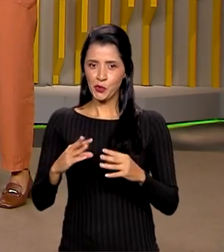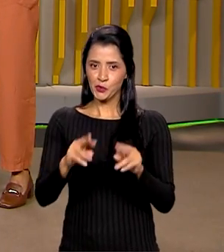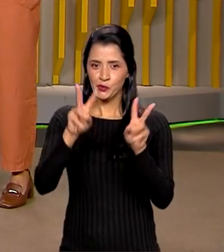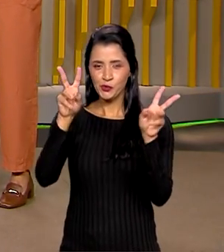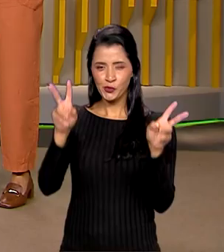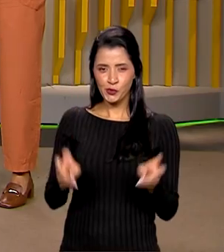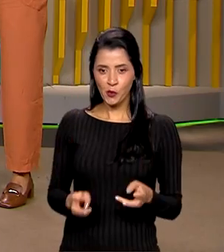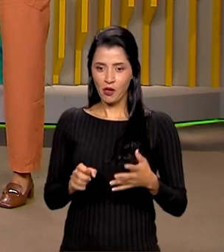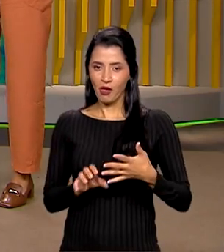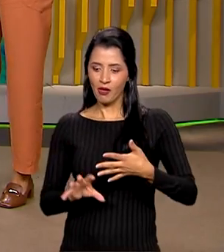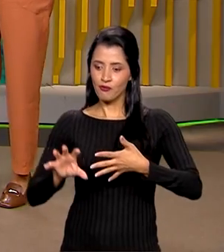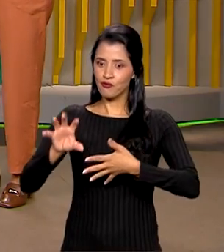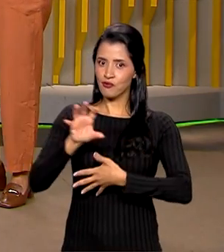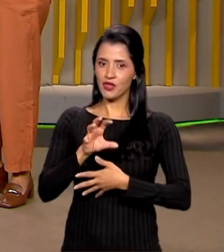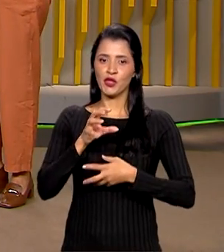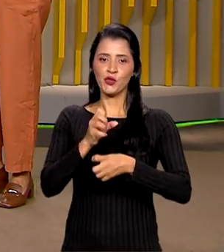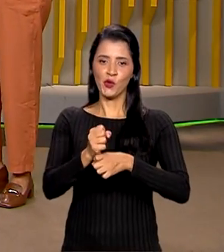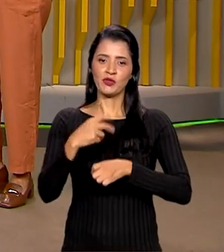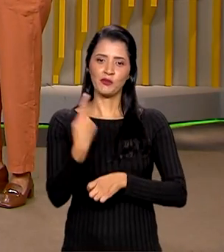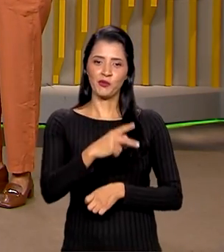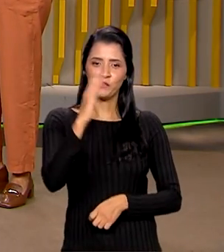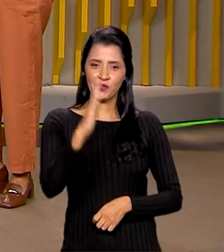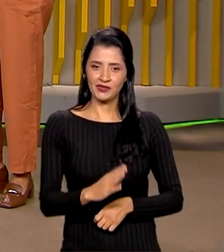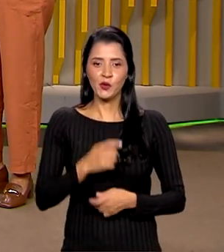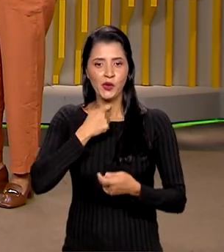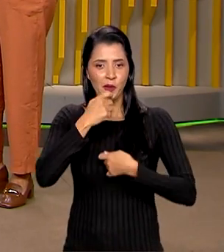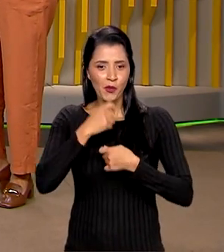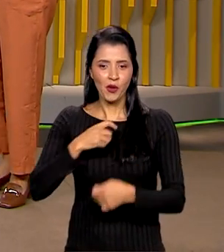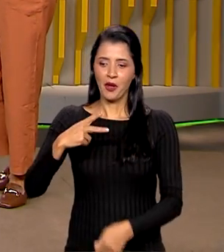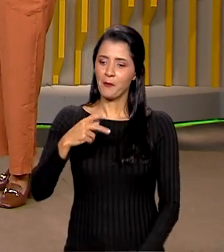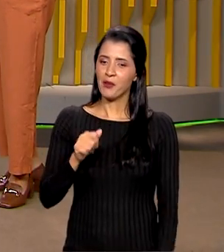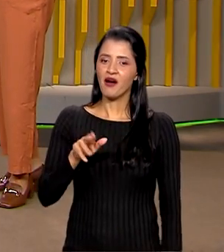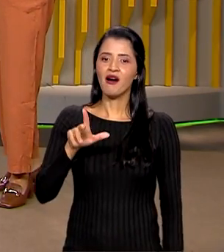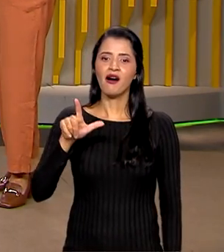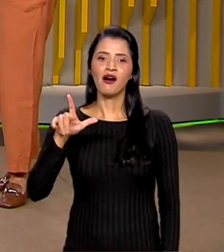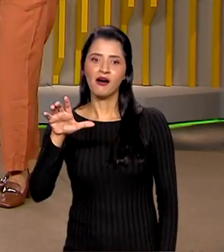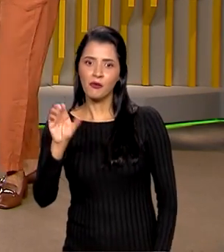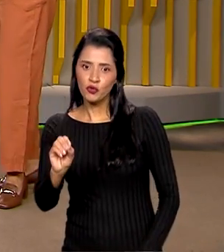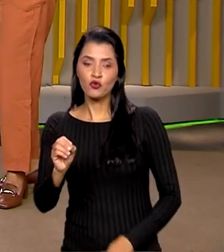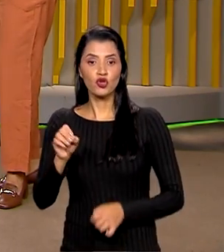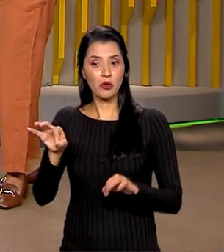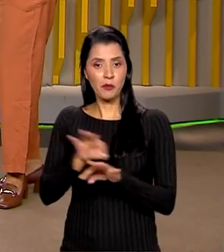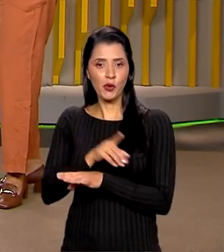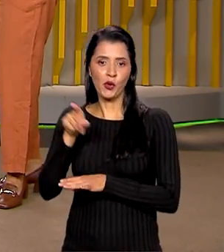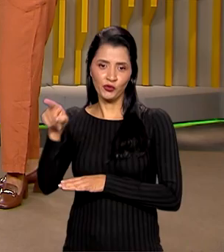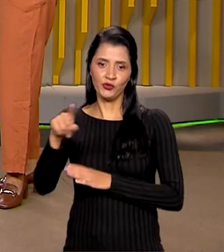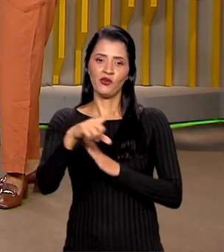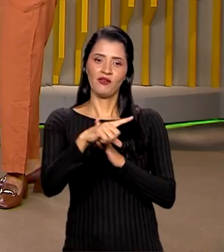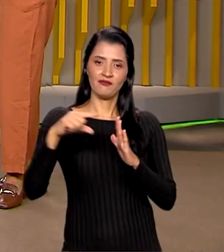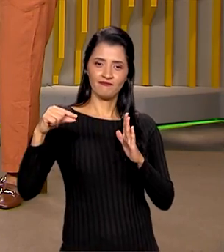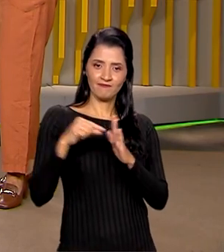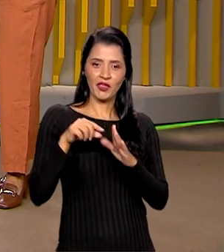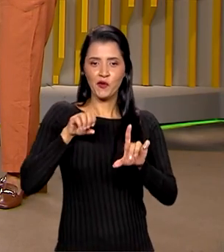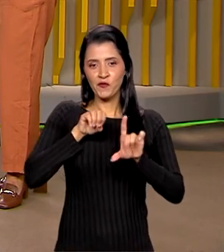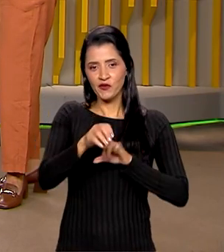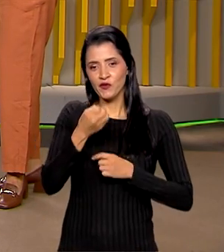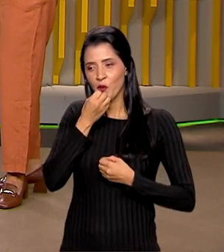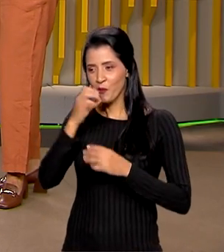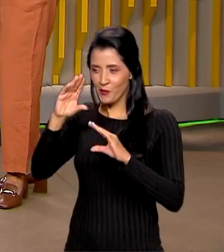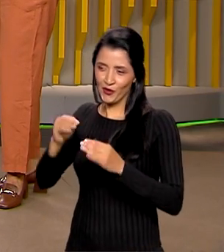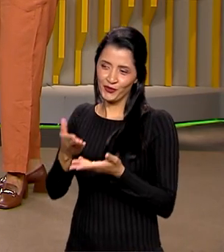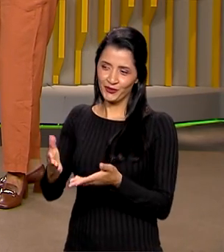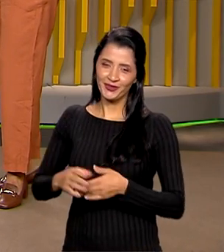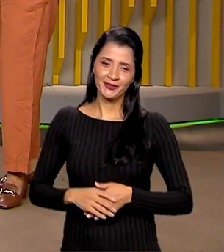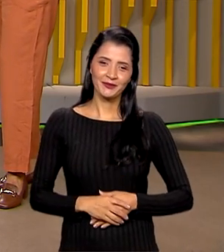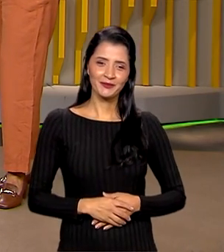reclassificação da nota brasileira é o repórter Pablo Mundin, que já está ali a postos no Palácio do Planalto, ao vivo. Boa noite, Pablo.